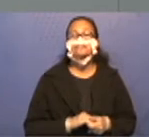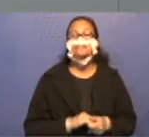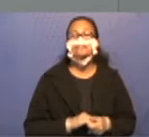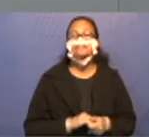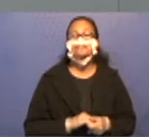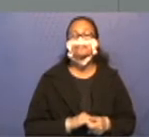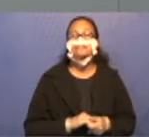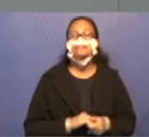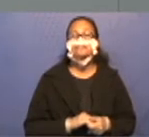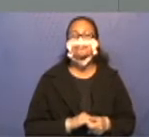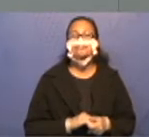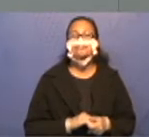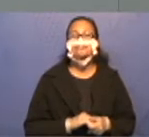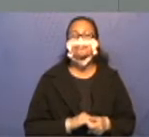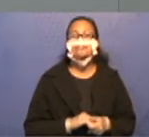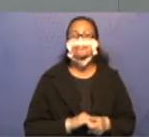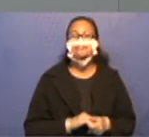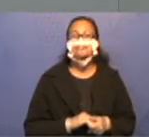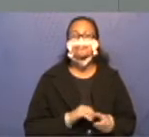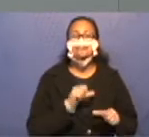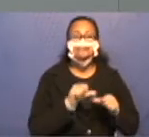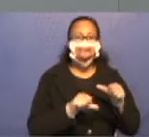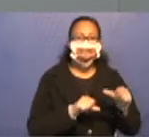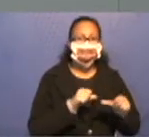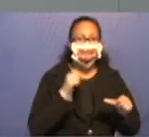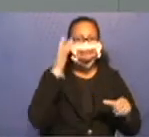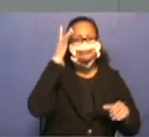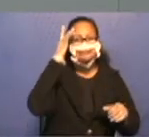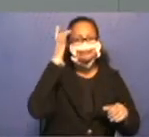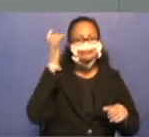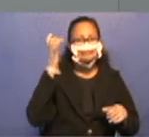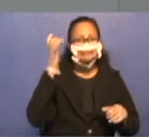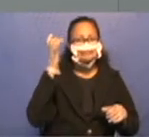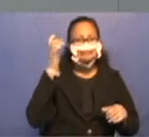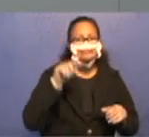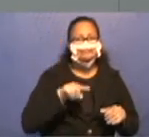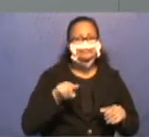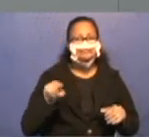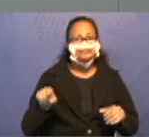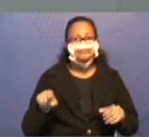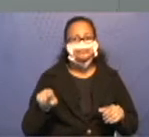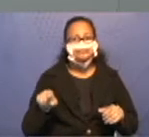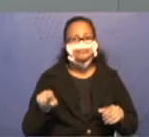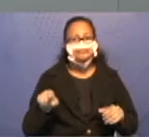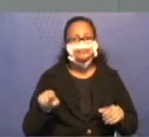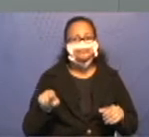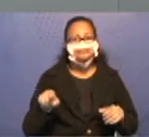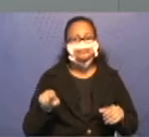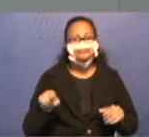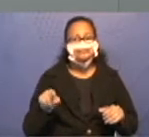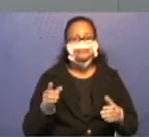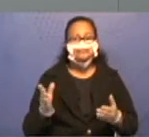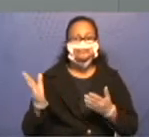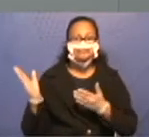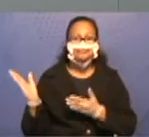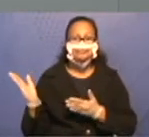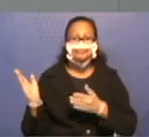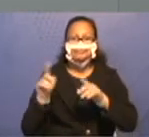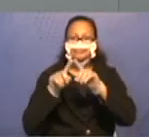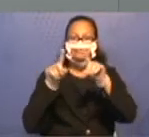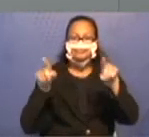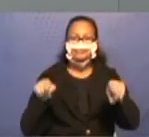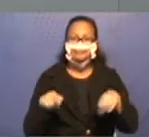Vamos lá. Para se tornar mais fácil e acessível para você, vamos colocar aqui o